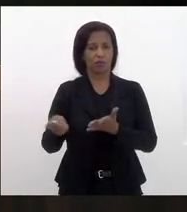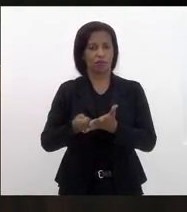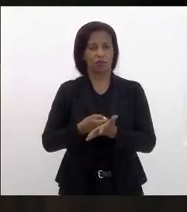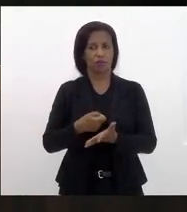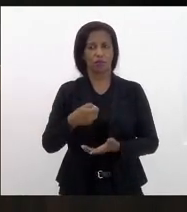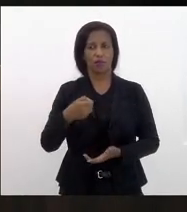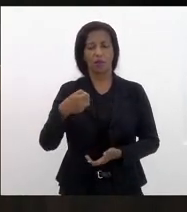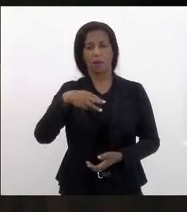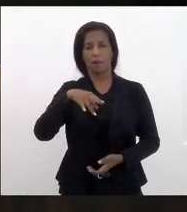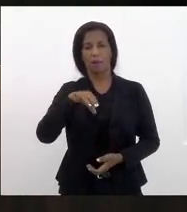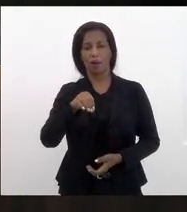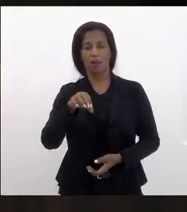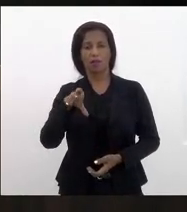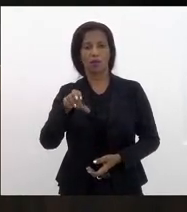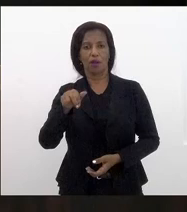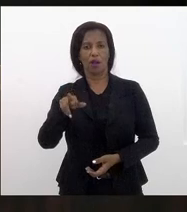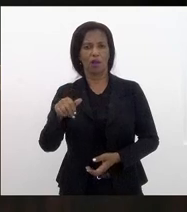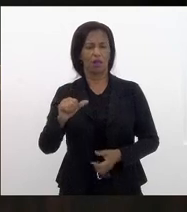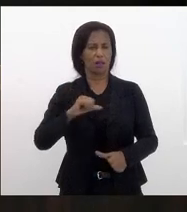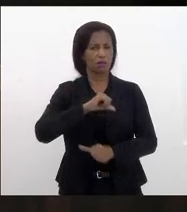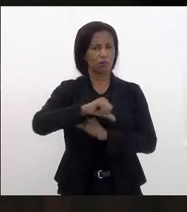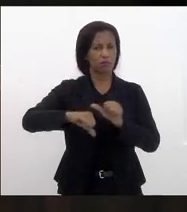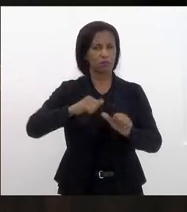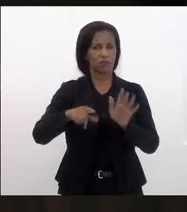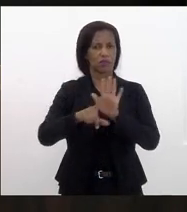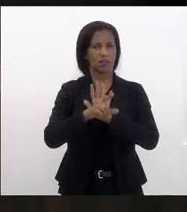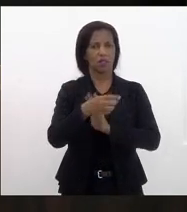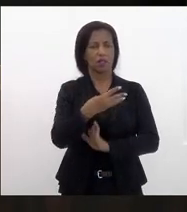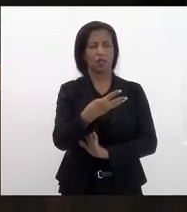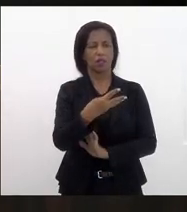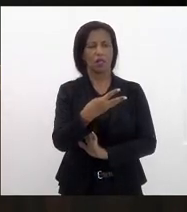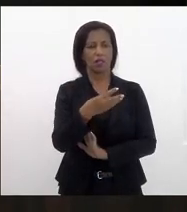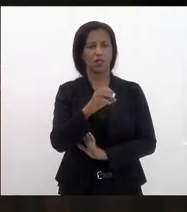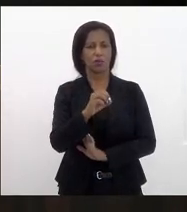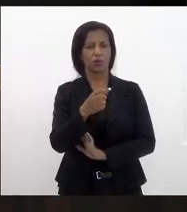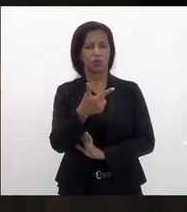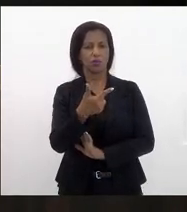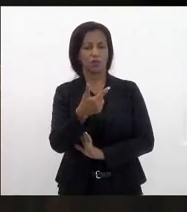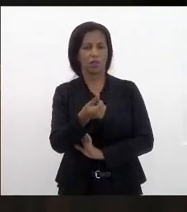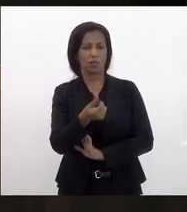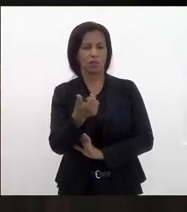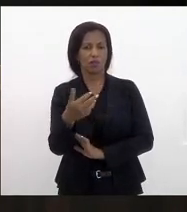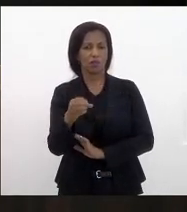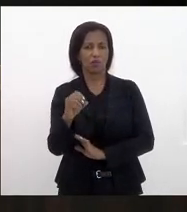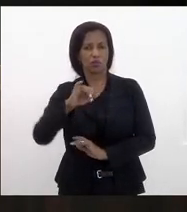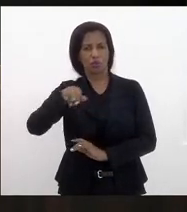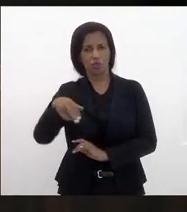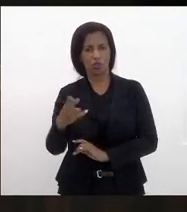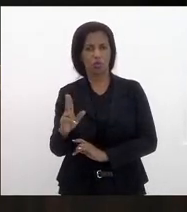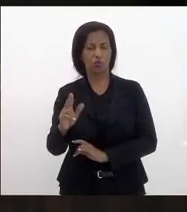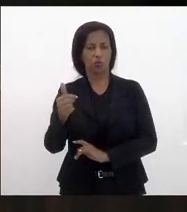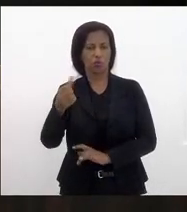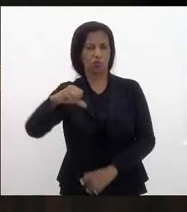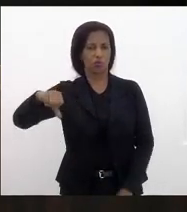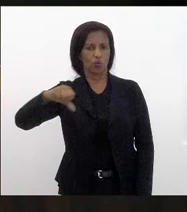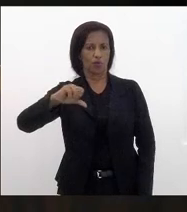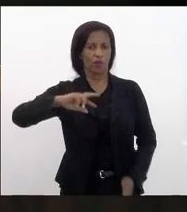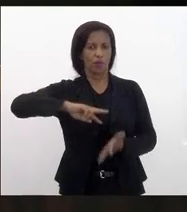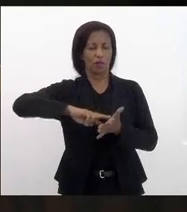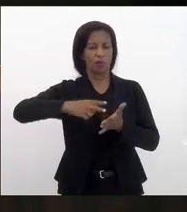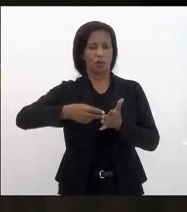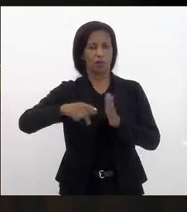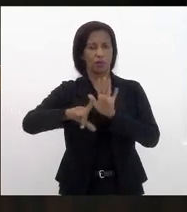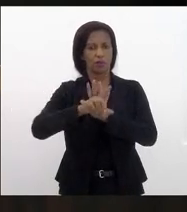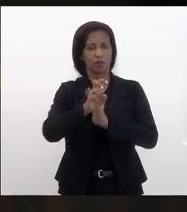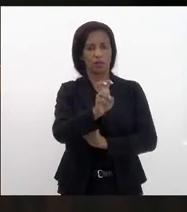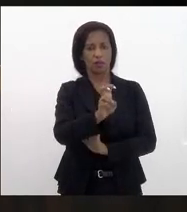deputado Márcio Canella, que revoga a lei 3.268 de 21 de julho de 1999 e altera a lei nº